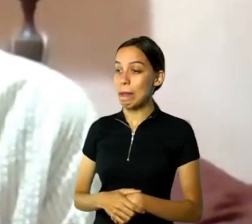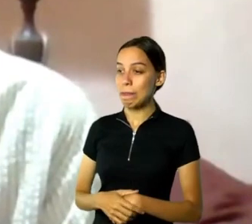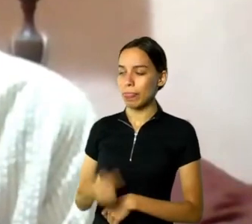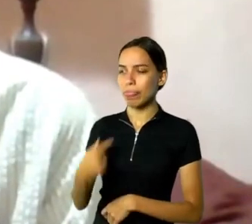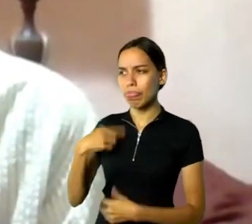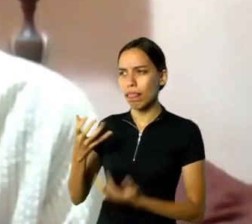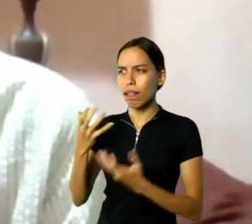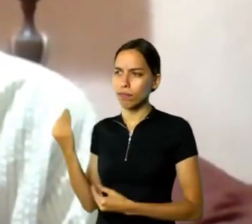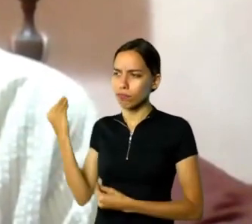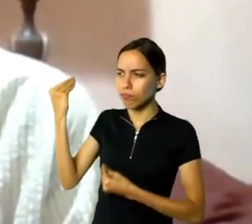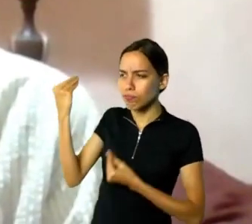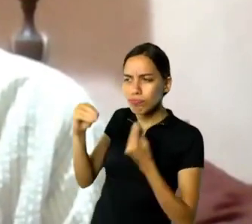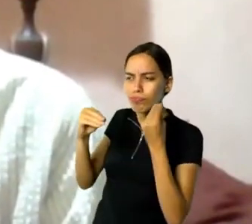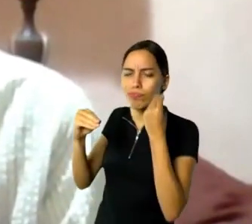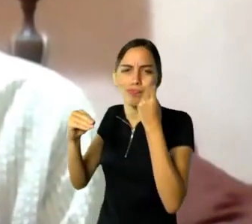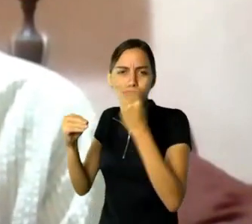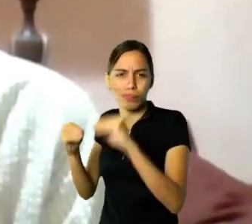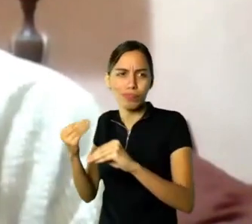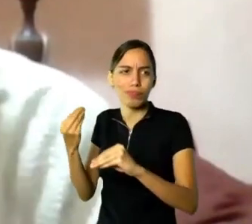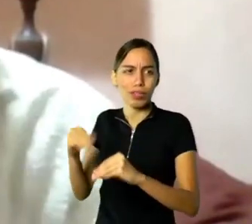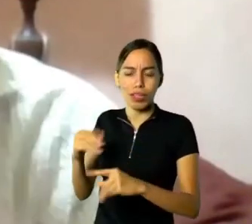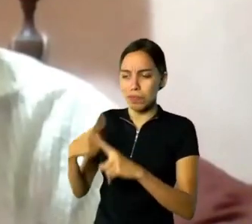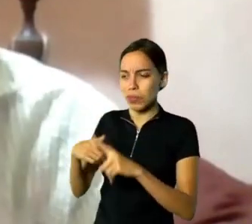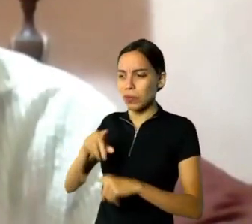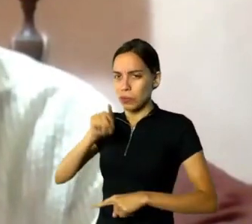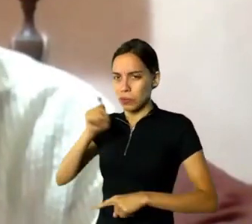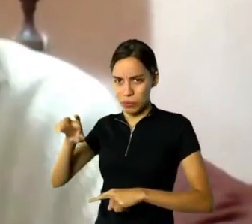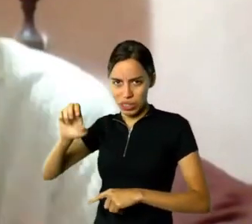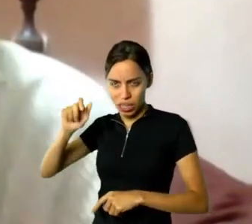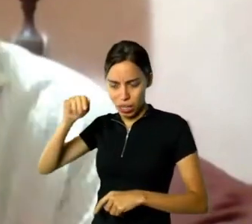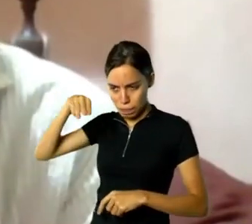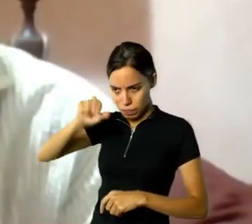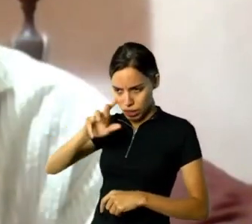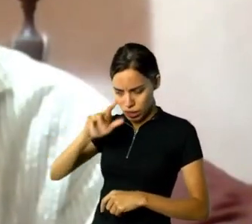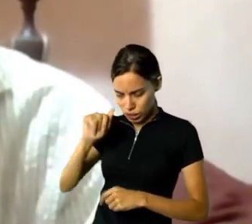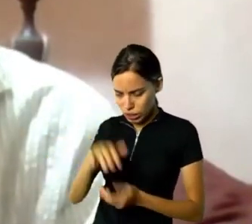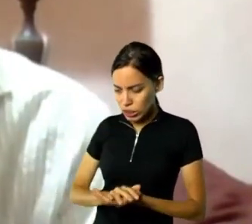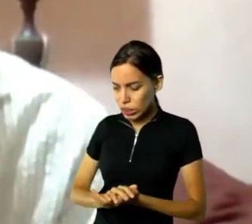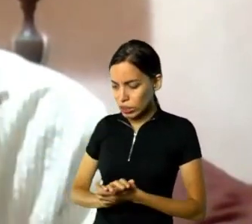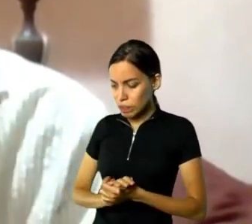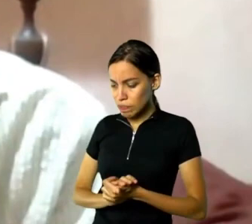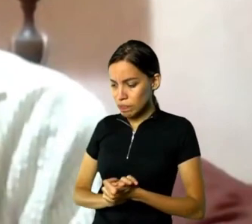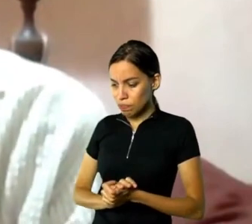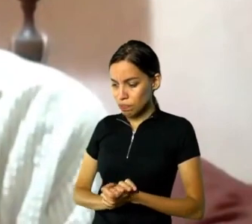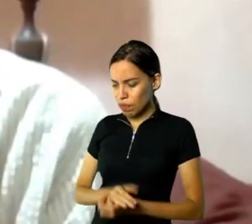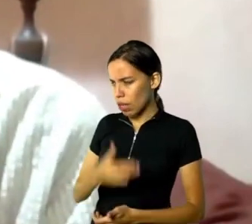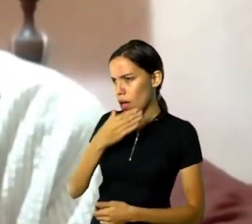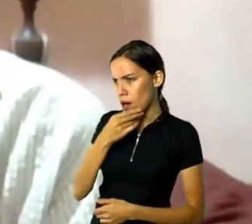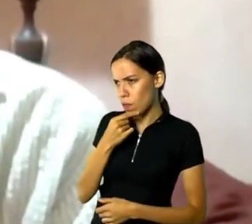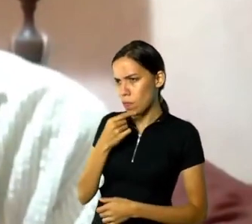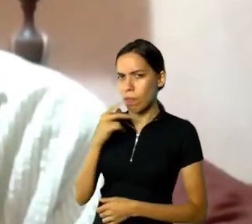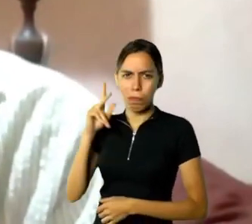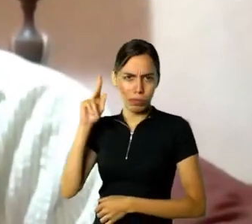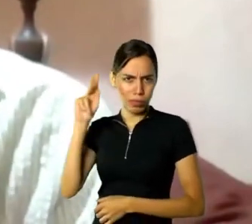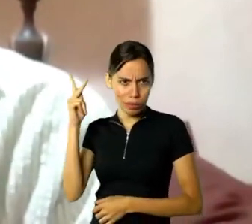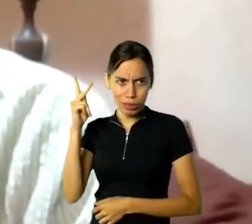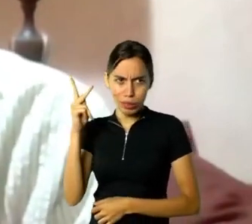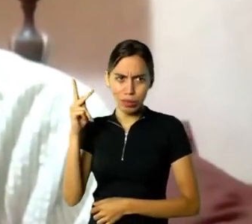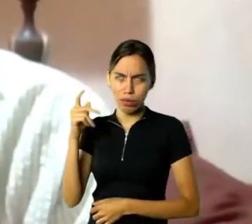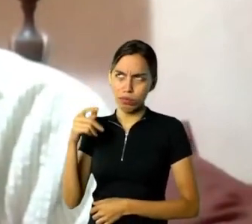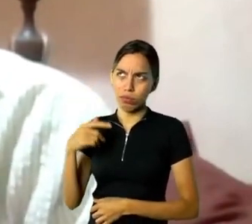colocar, porque o José Maria é uma figura... Ele era, né? Uma figura histórica. Faleceu no final do ano passado.